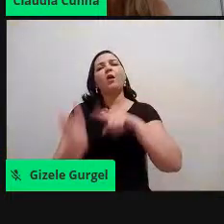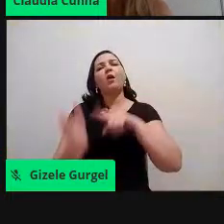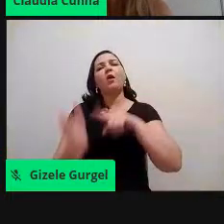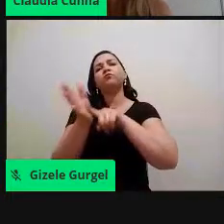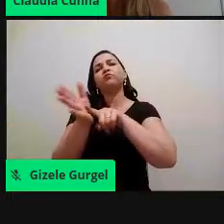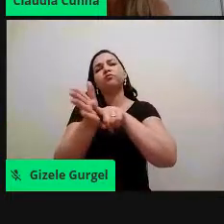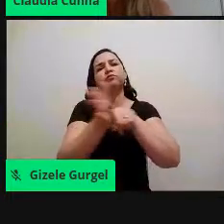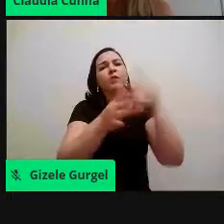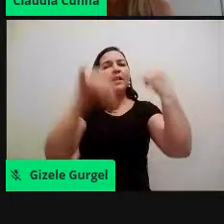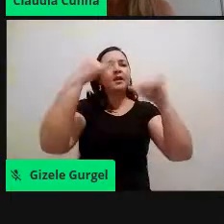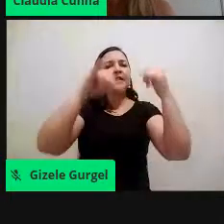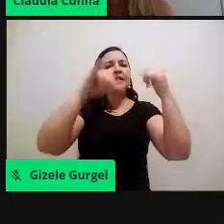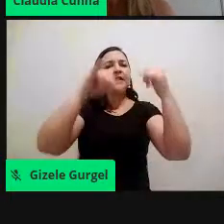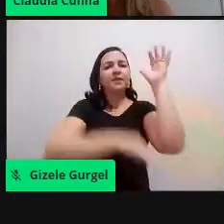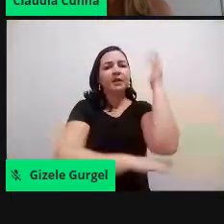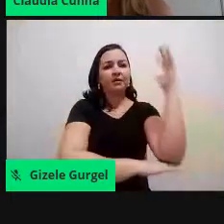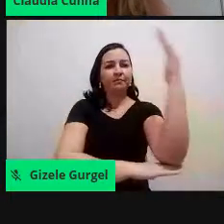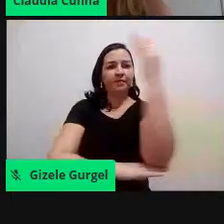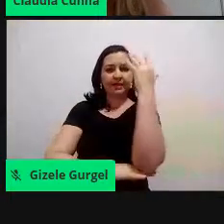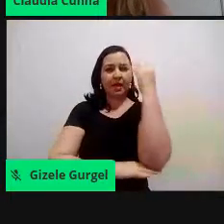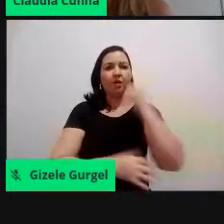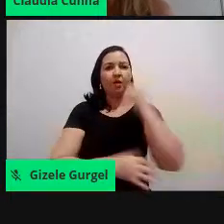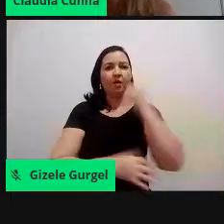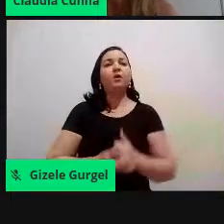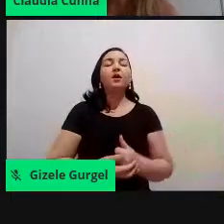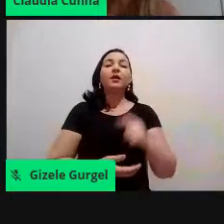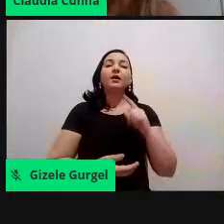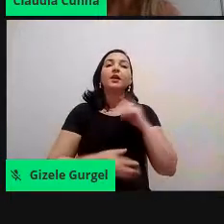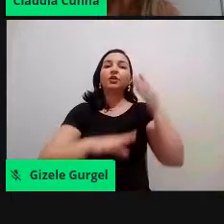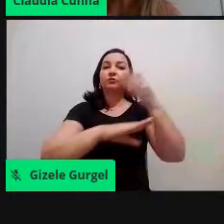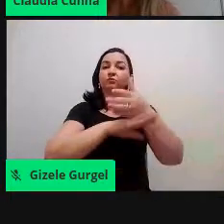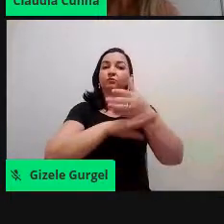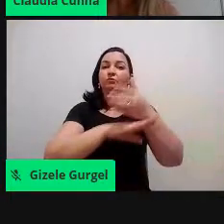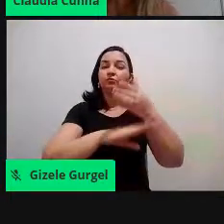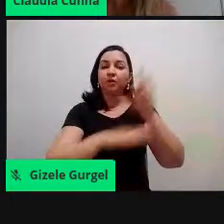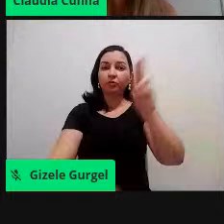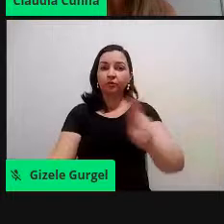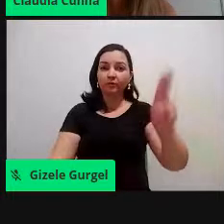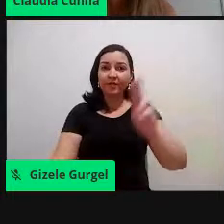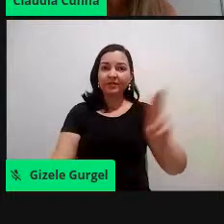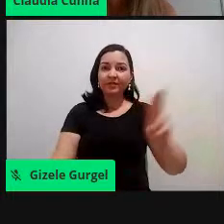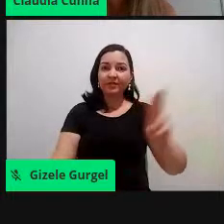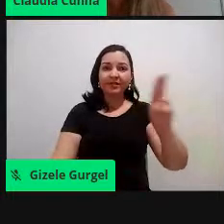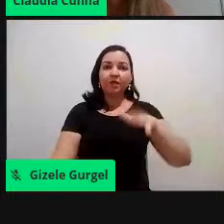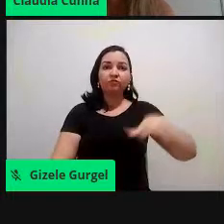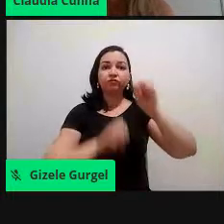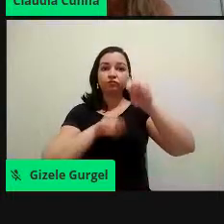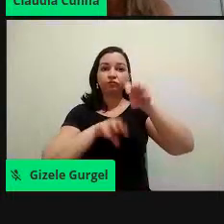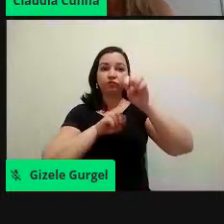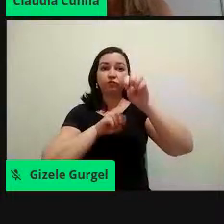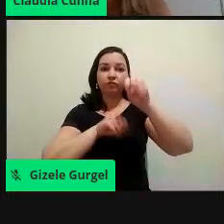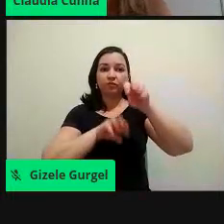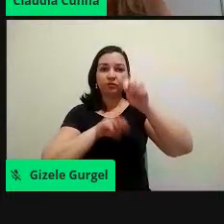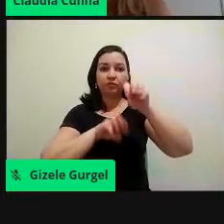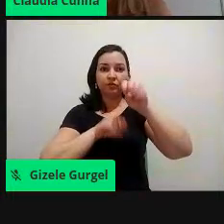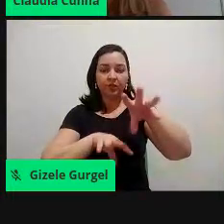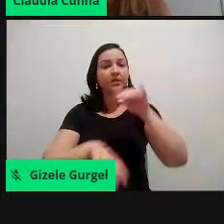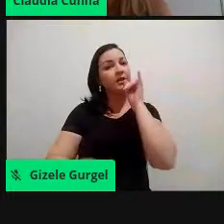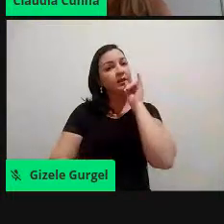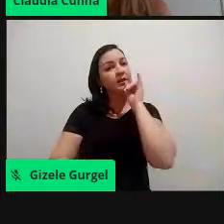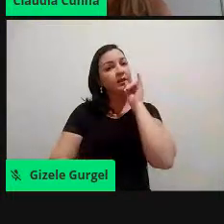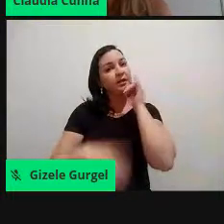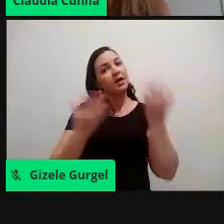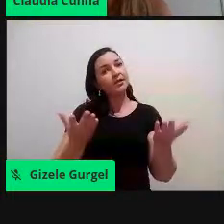química ambiental. Então, a gente atua lá na universidade, na área de ensino, né? Por exemplo, eu estou